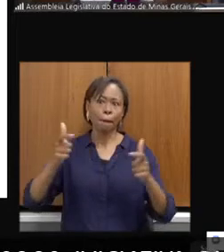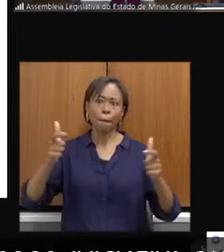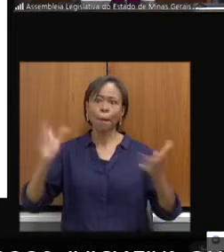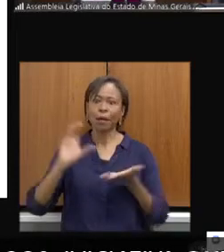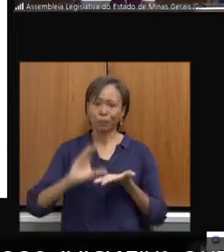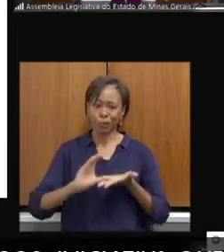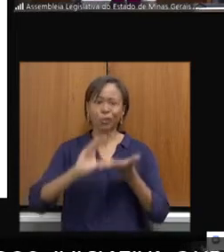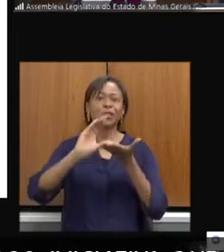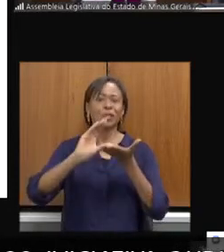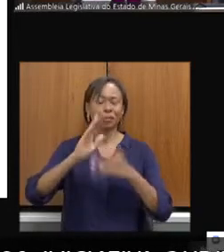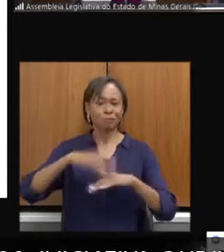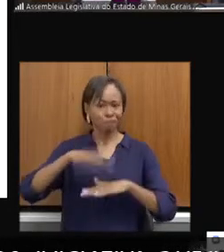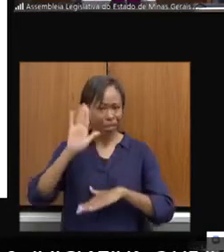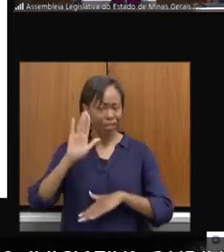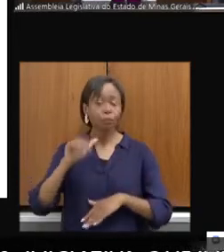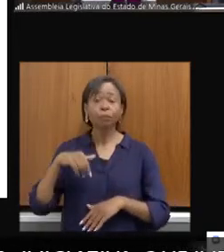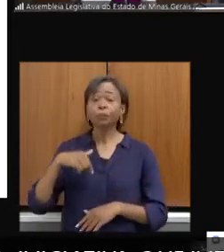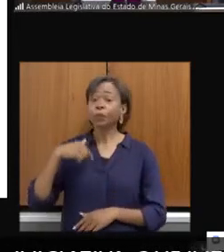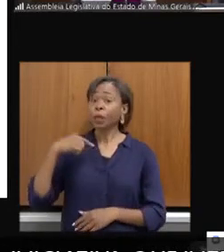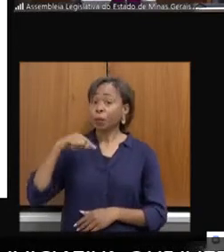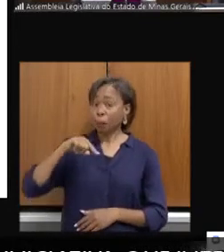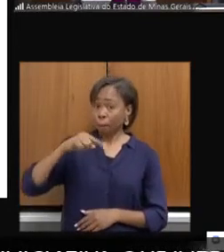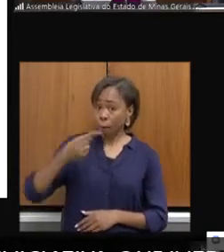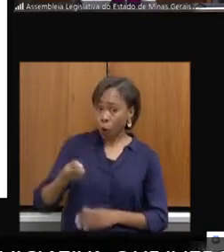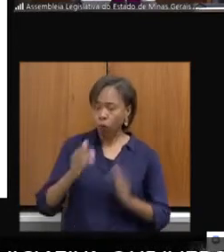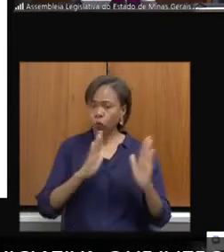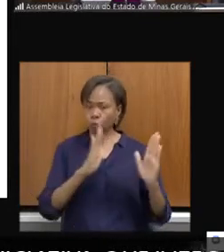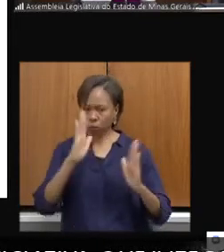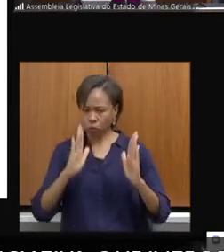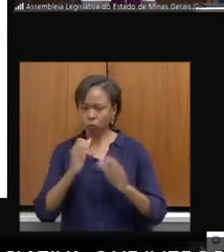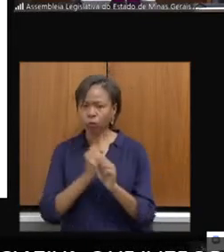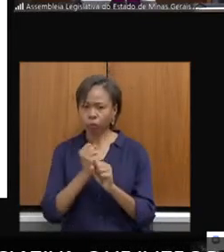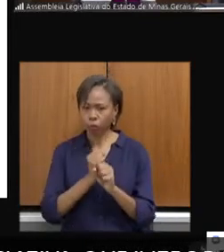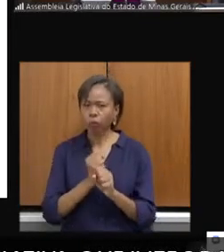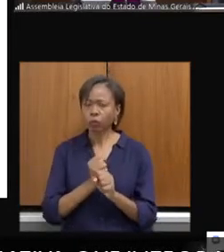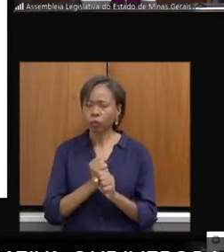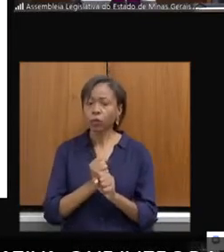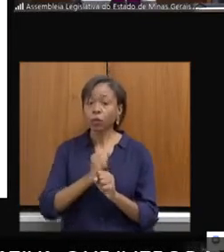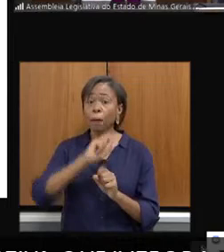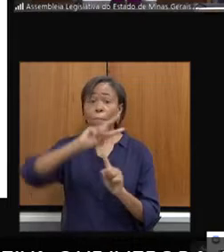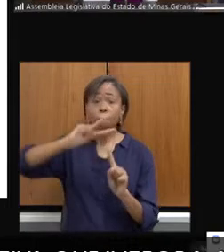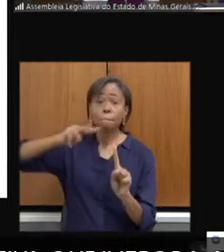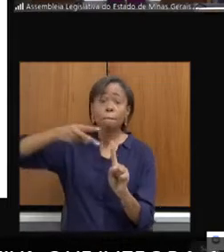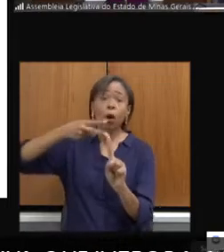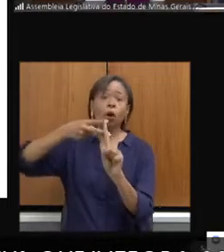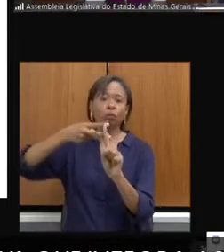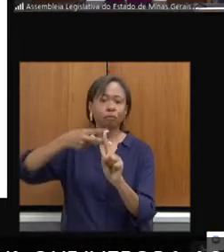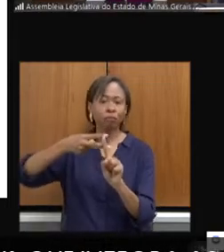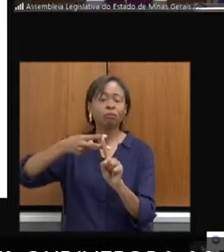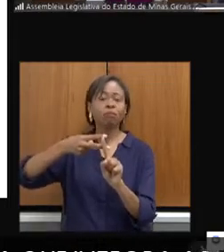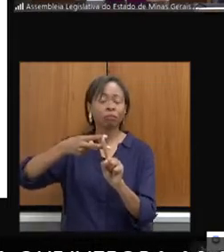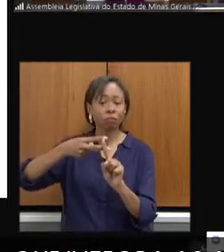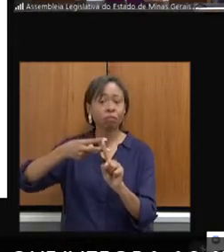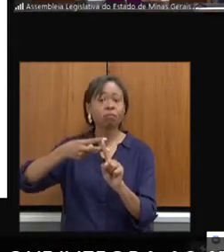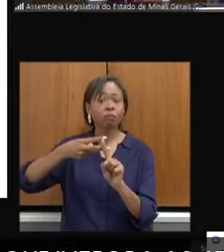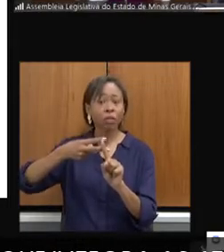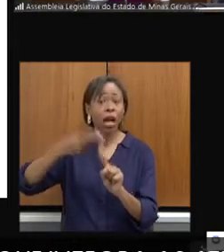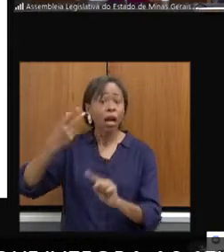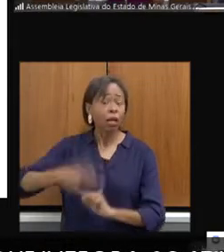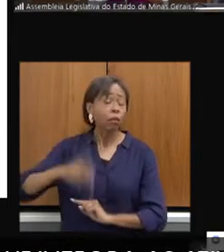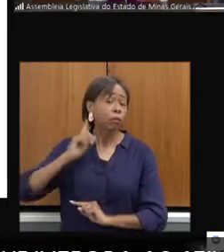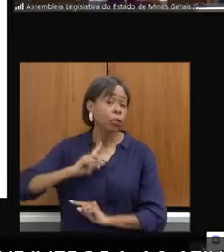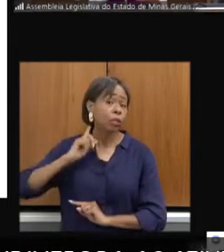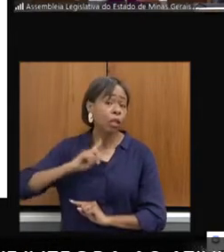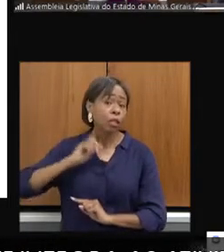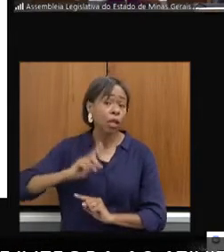aí, no segundo ano do programa, que foi 2010, inclusive, dobrou o número, Minas Gerais dobrou o